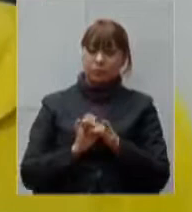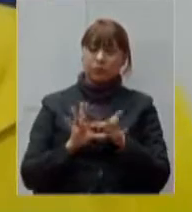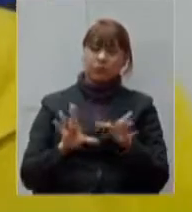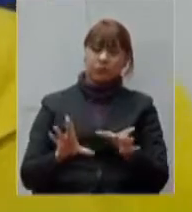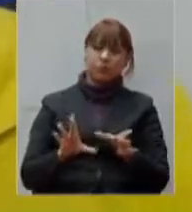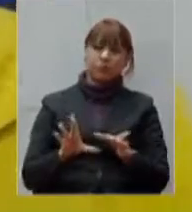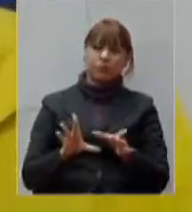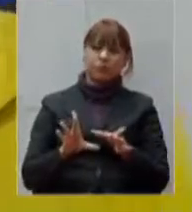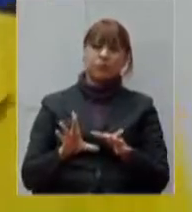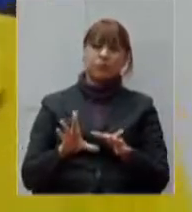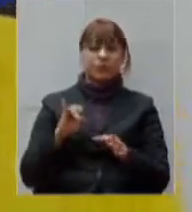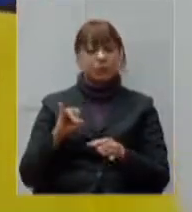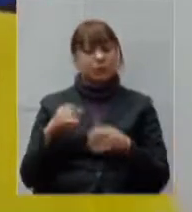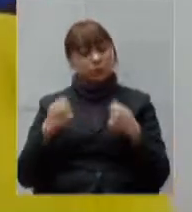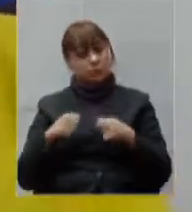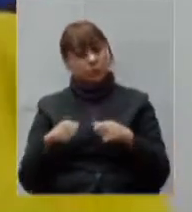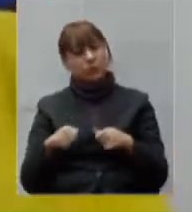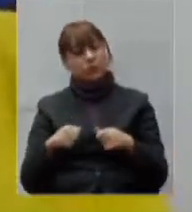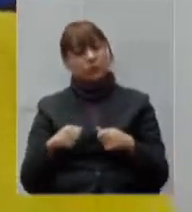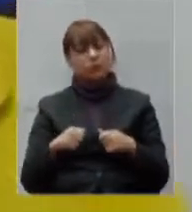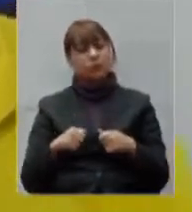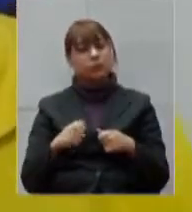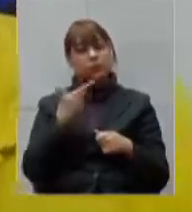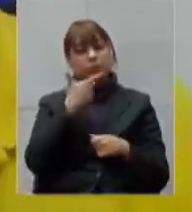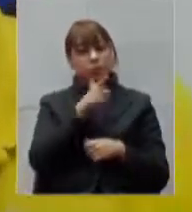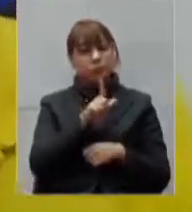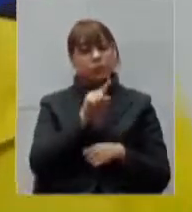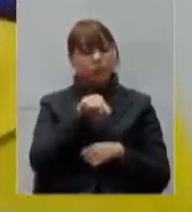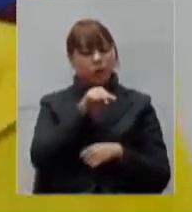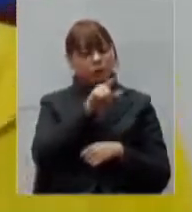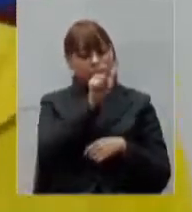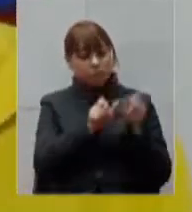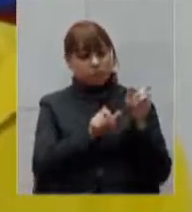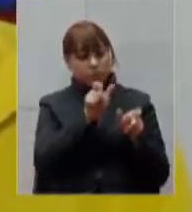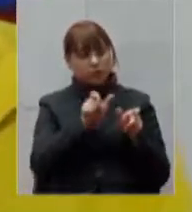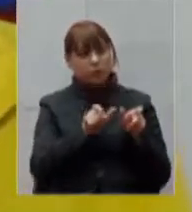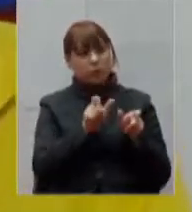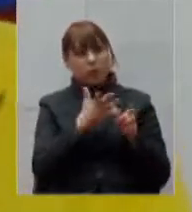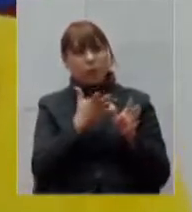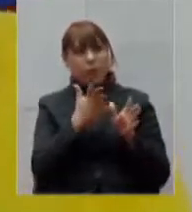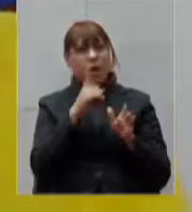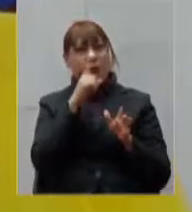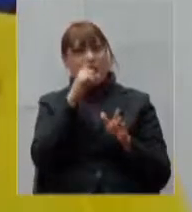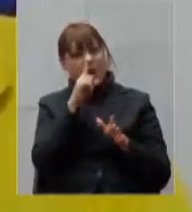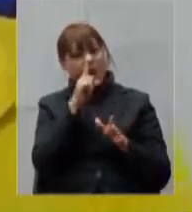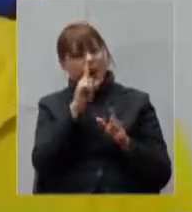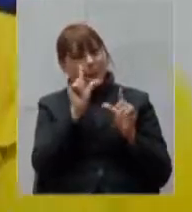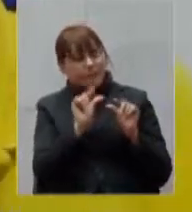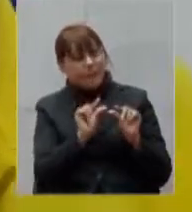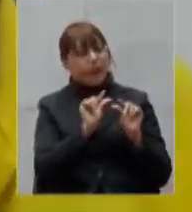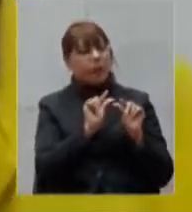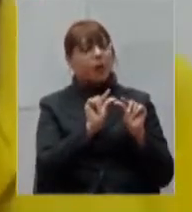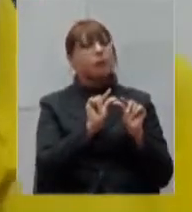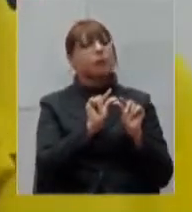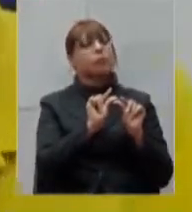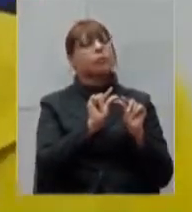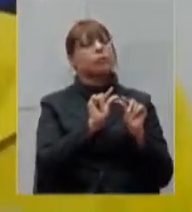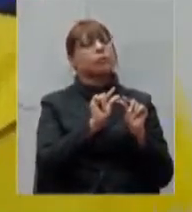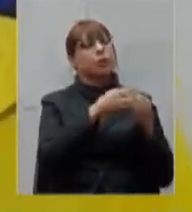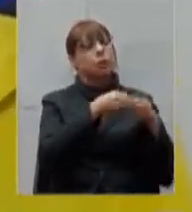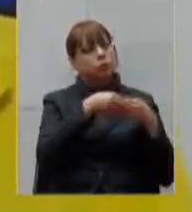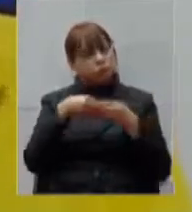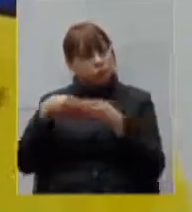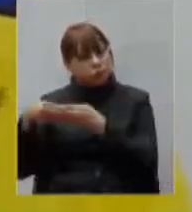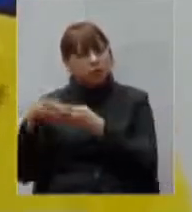se necessário for, nós fazemos deslocamento dos pacientes de menos complexidade para esse hospital de retaguarda,